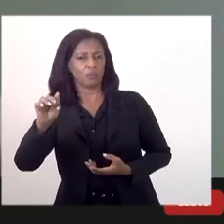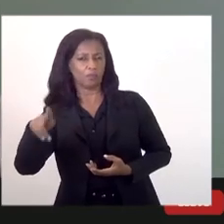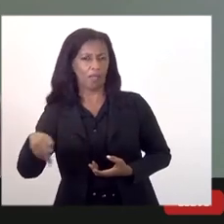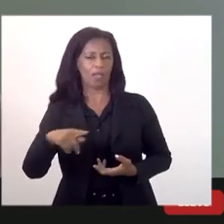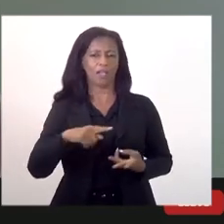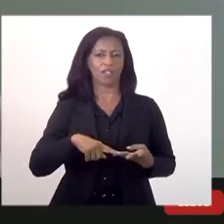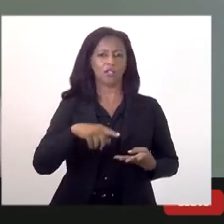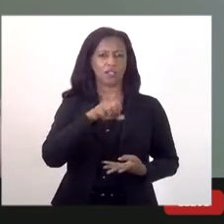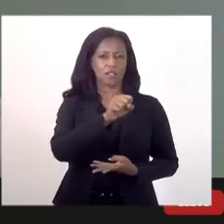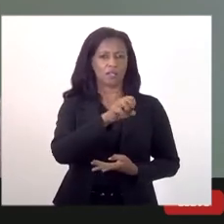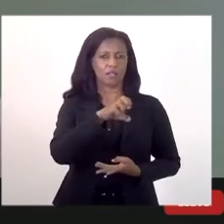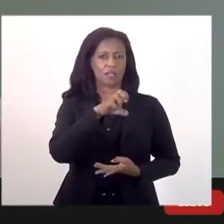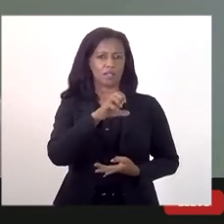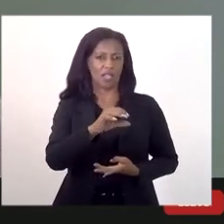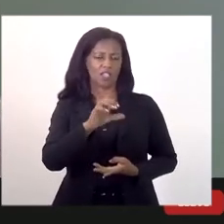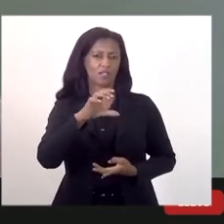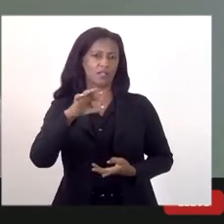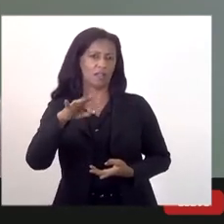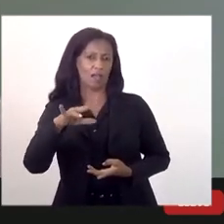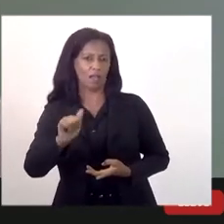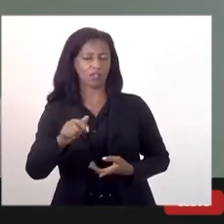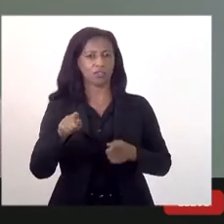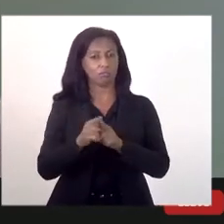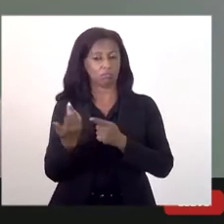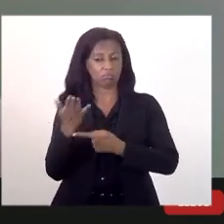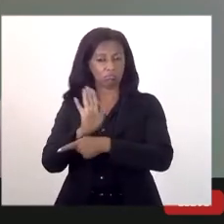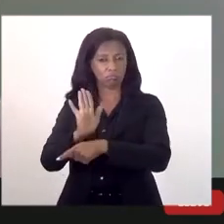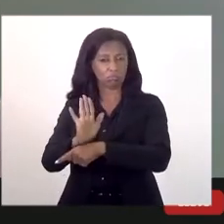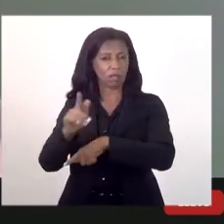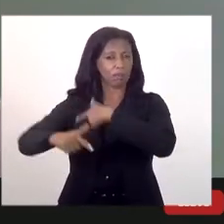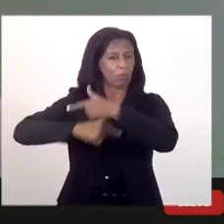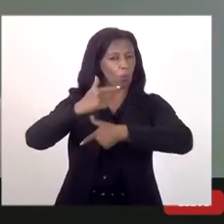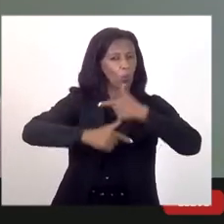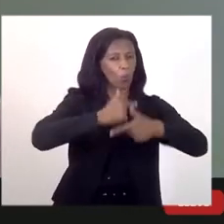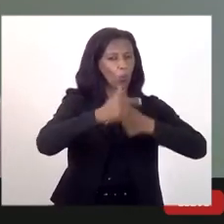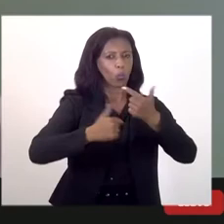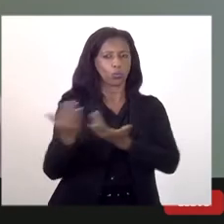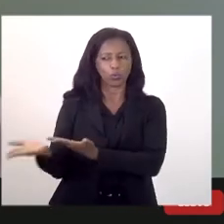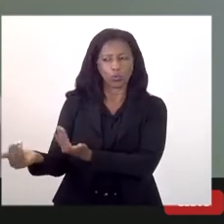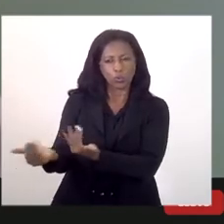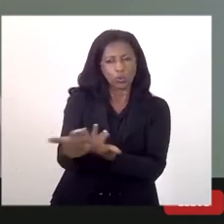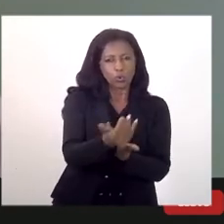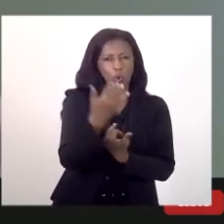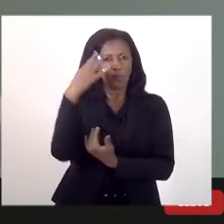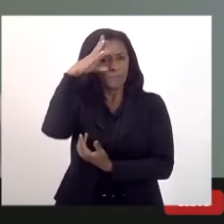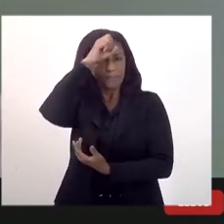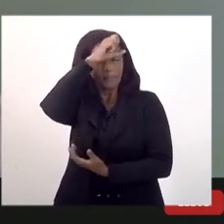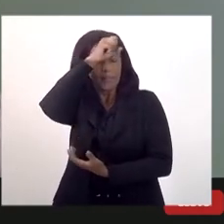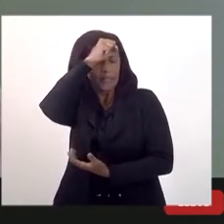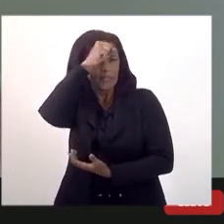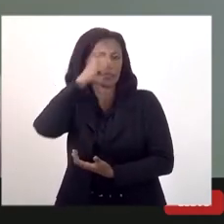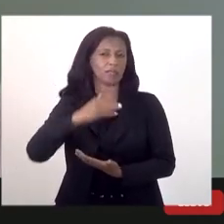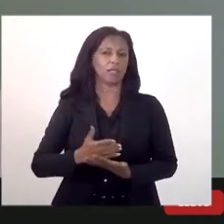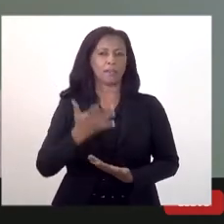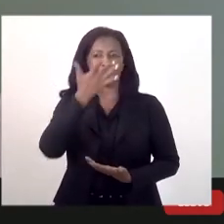que podem também contribuir na formação de mão de obra de jovens, jovens aprendizes, jovens